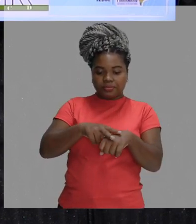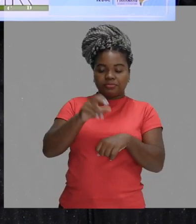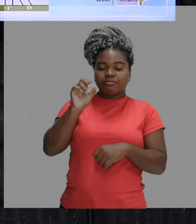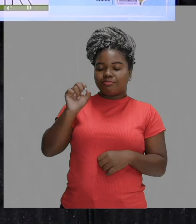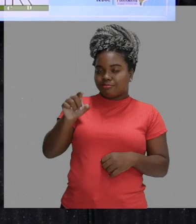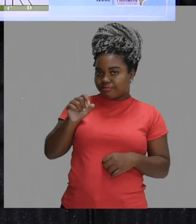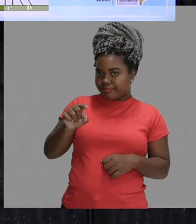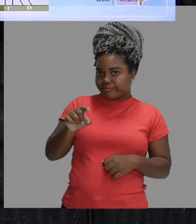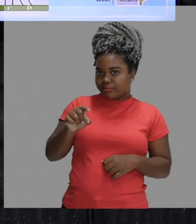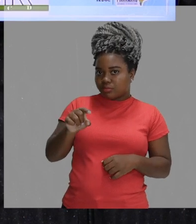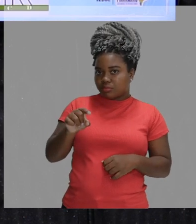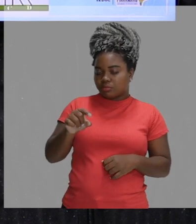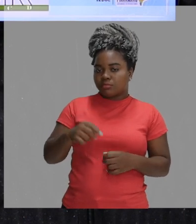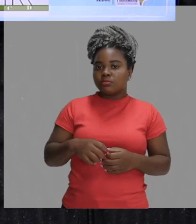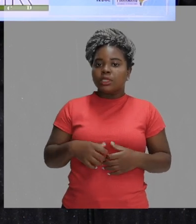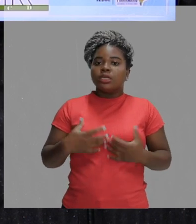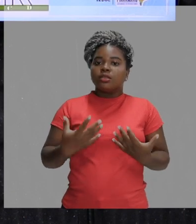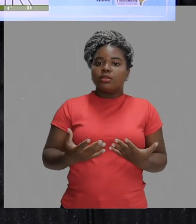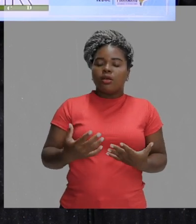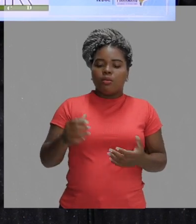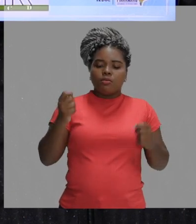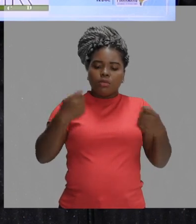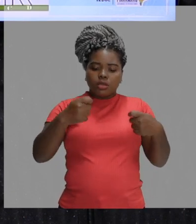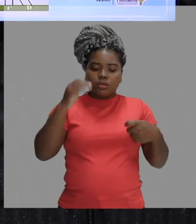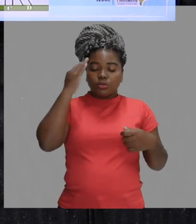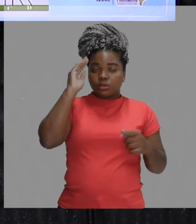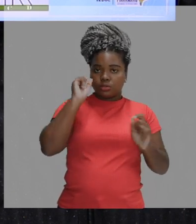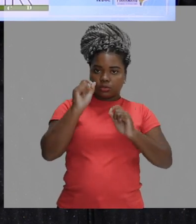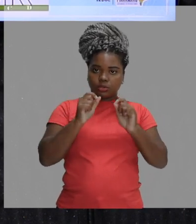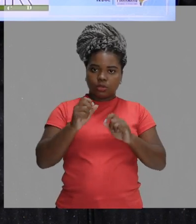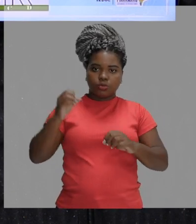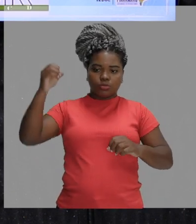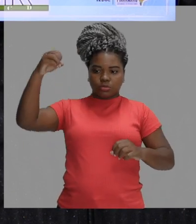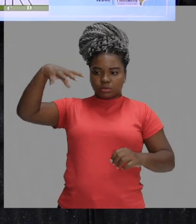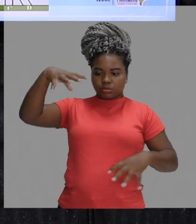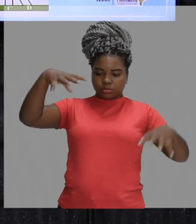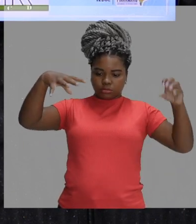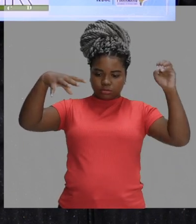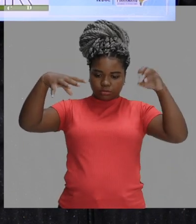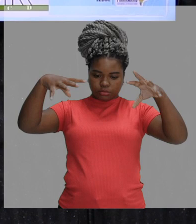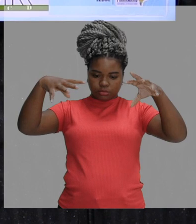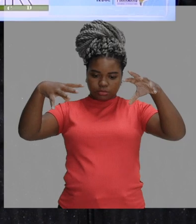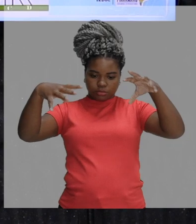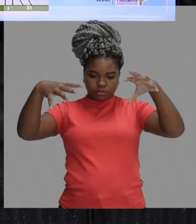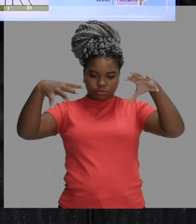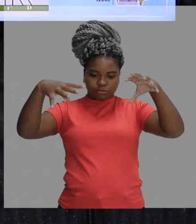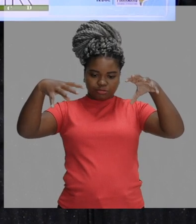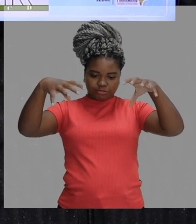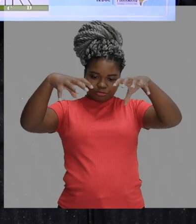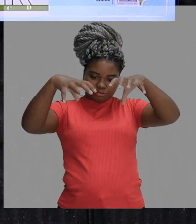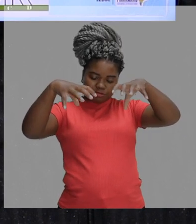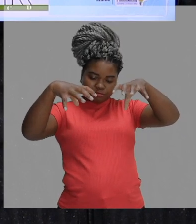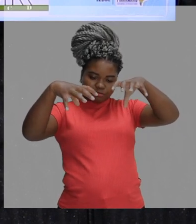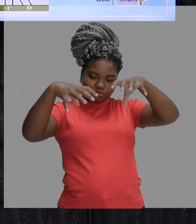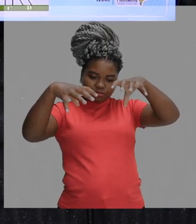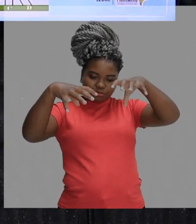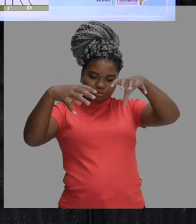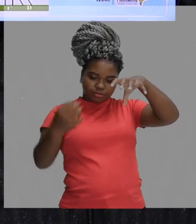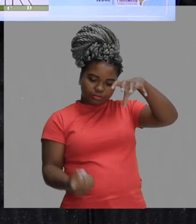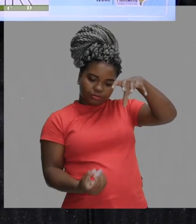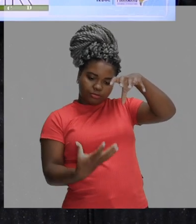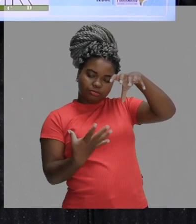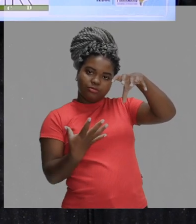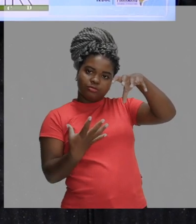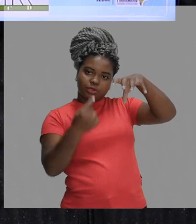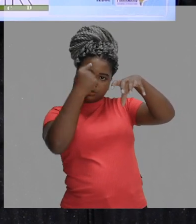Então, nós temos que entender aqui o seguinte, os raios vão se cruzar, a exemplo do que aconteceu na questão anterior,